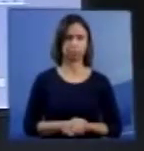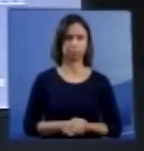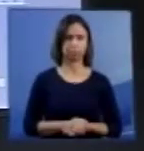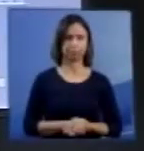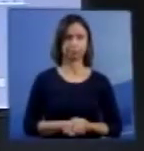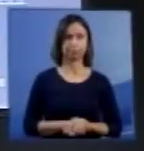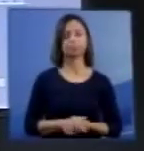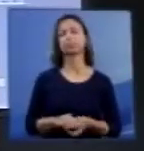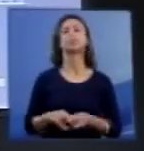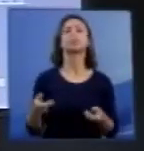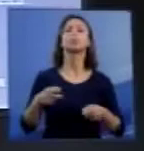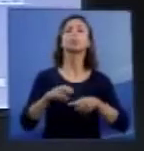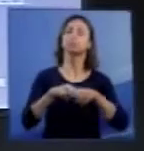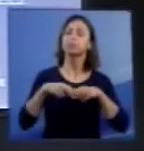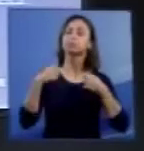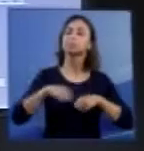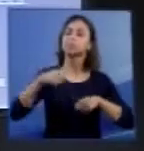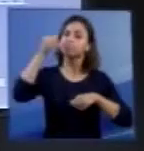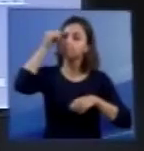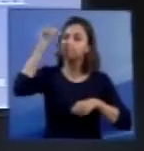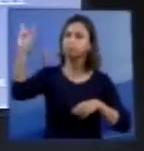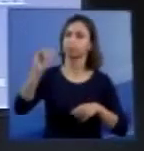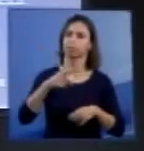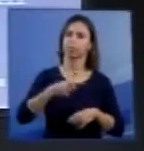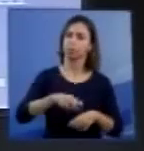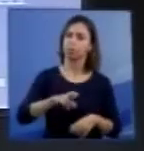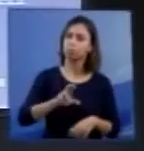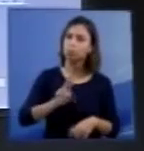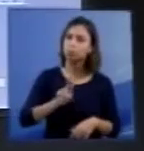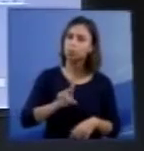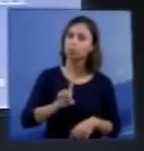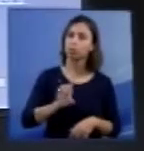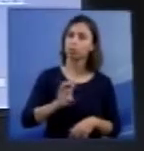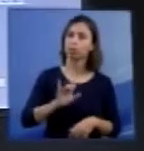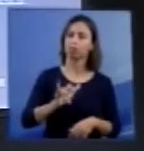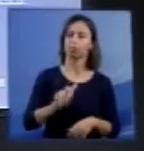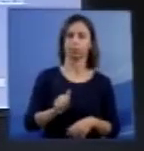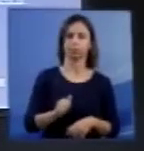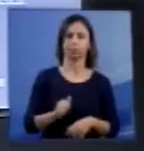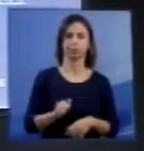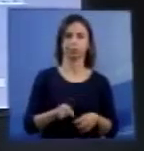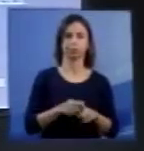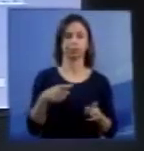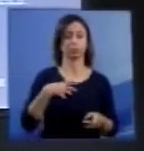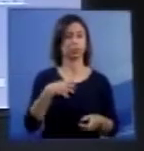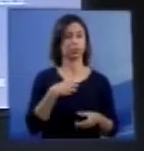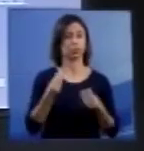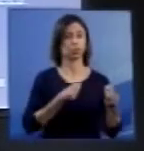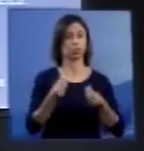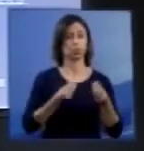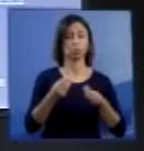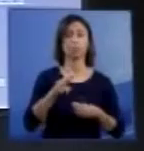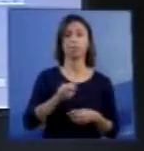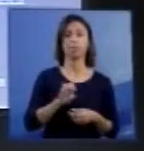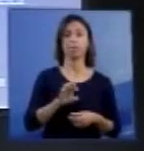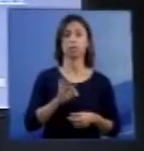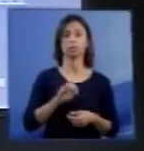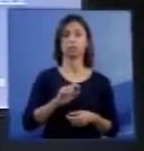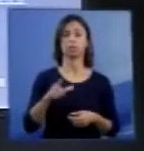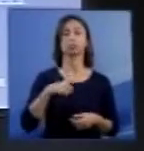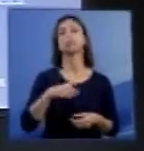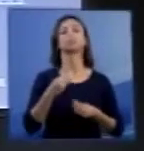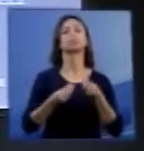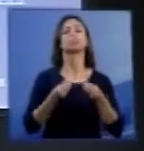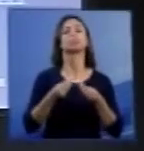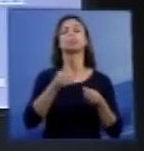E essa razão da prudência. Poderia haver uma neuroplasticidade vertical que suprisse algumas funções,